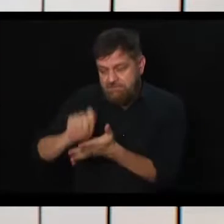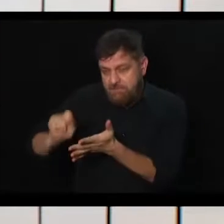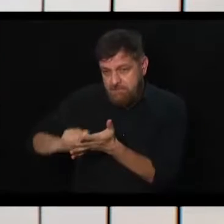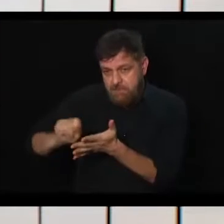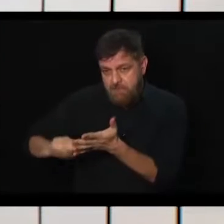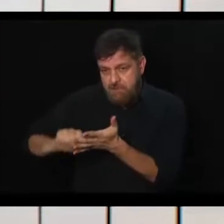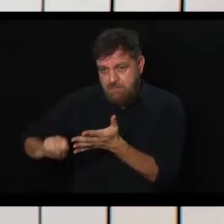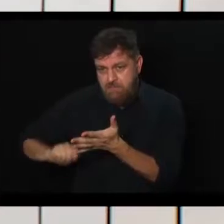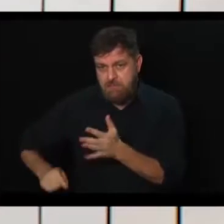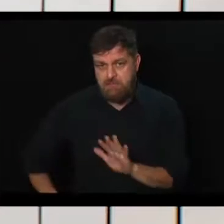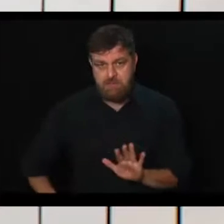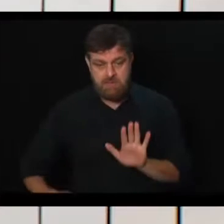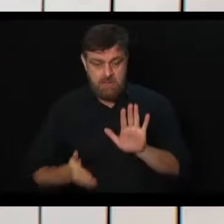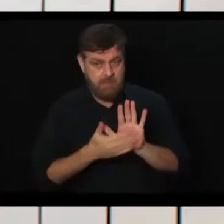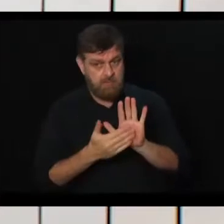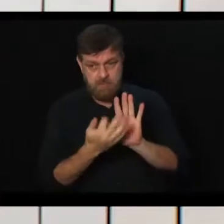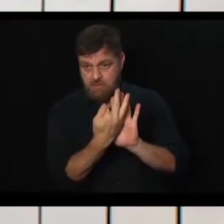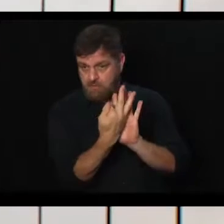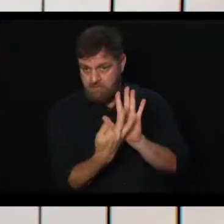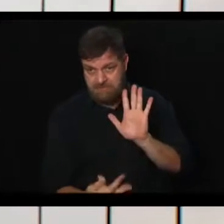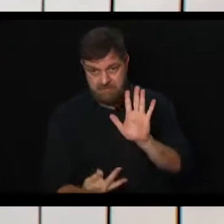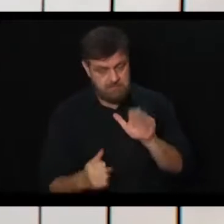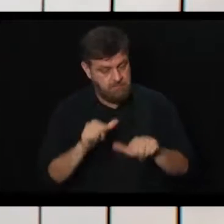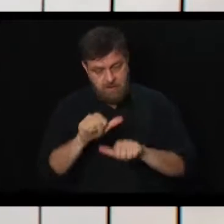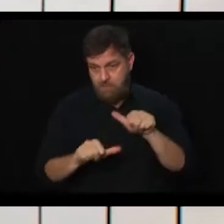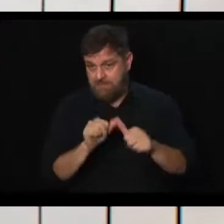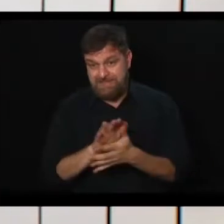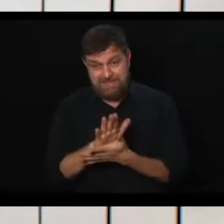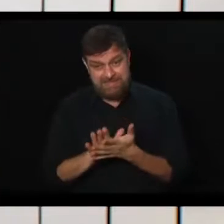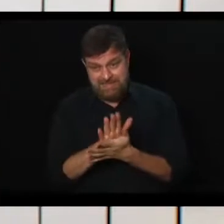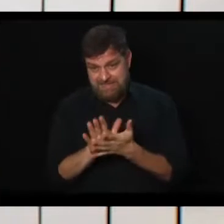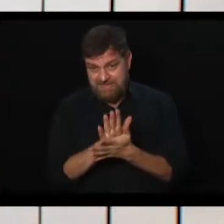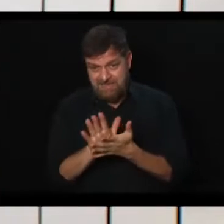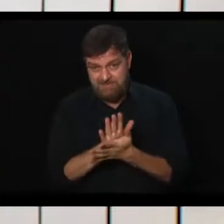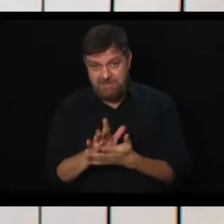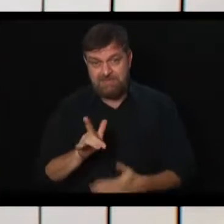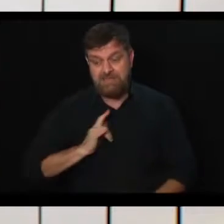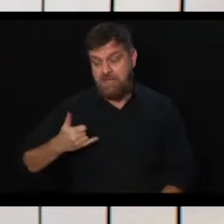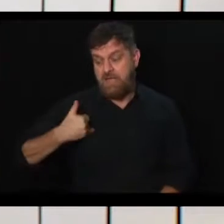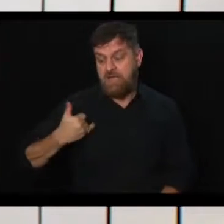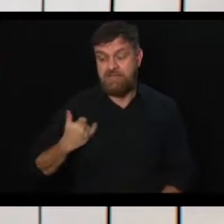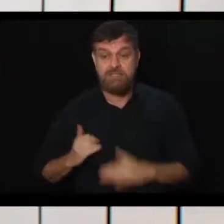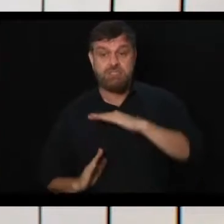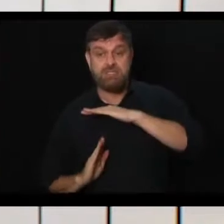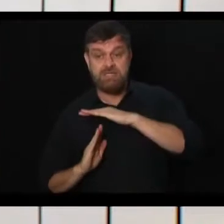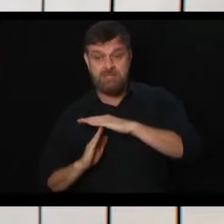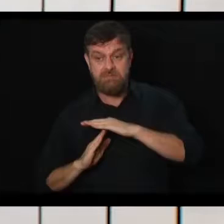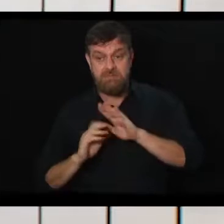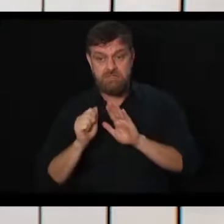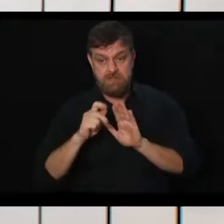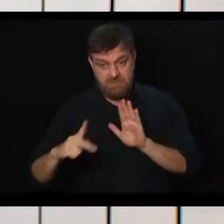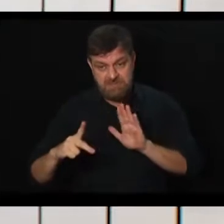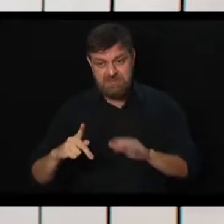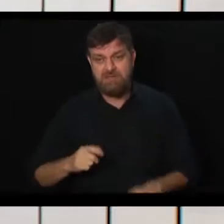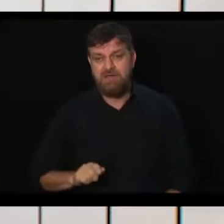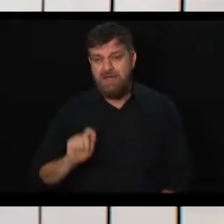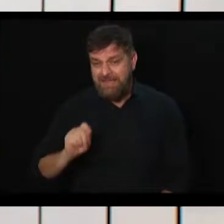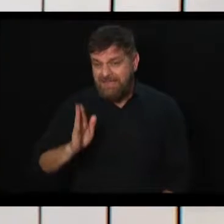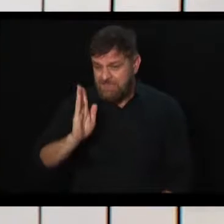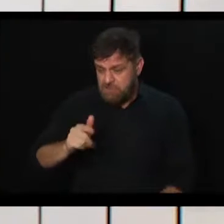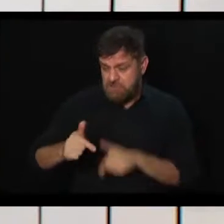não fazer alterações à proposta. Se aprovado, será fixada a idade mínima para aposentar. Para quem já está